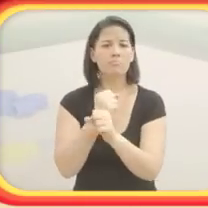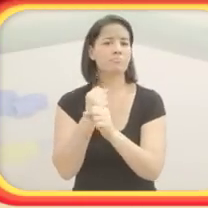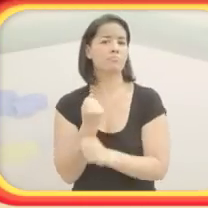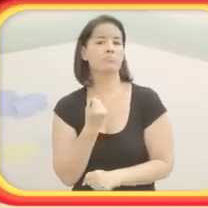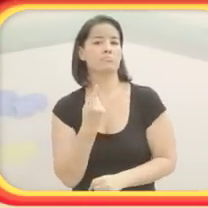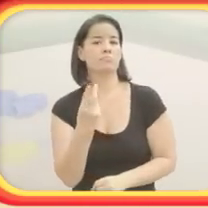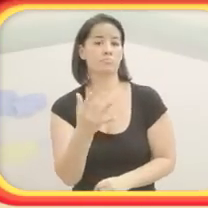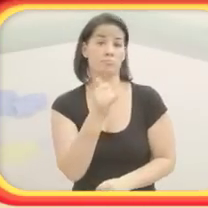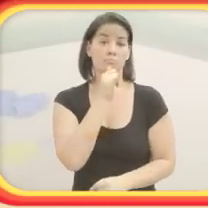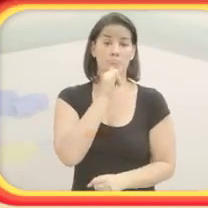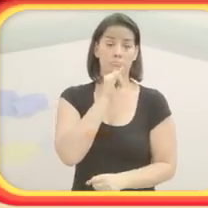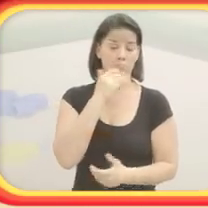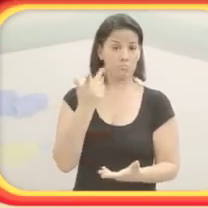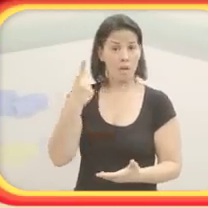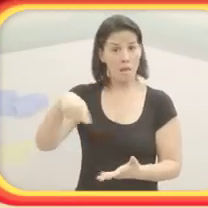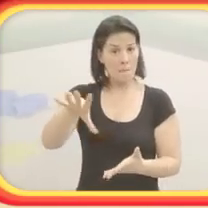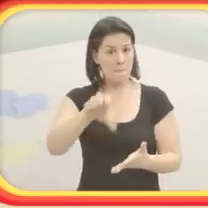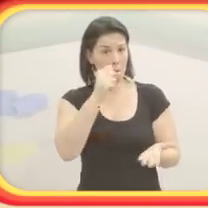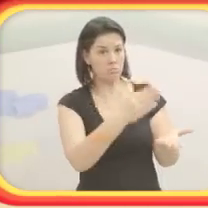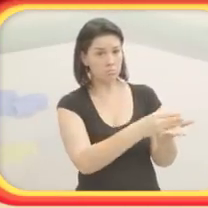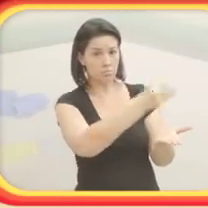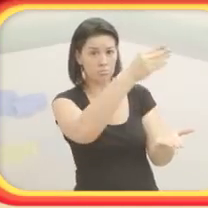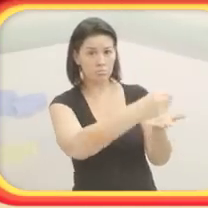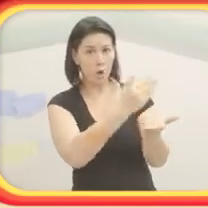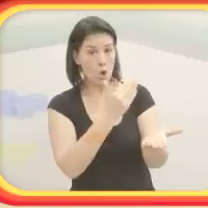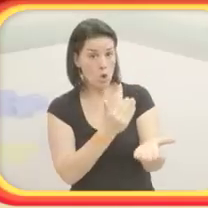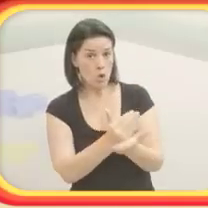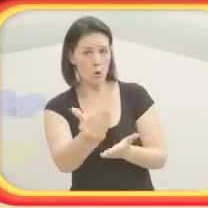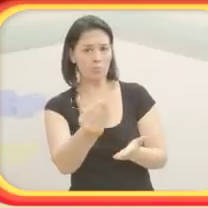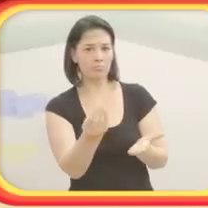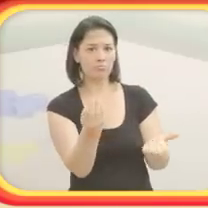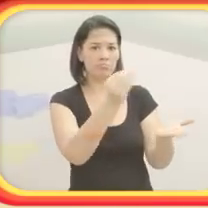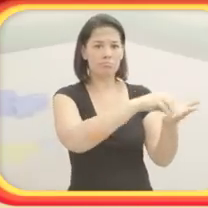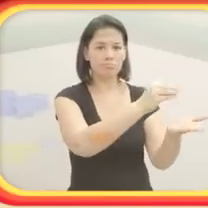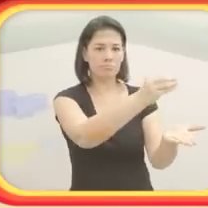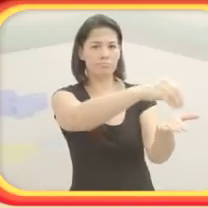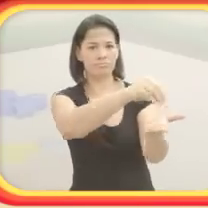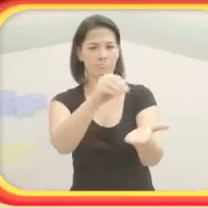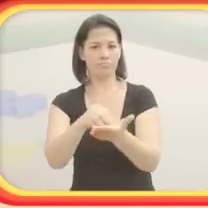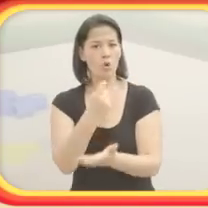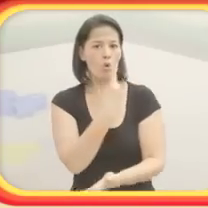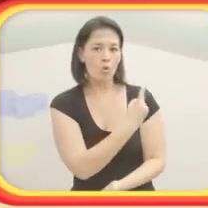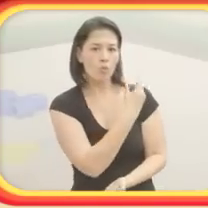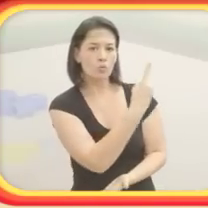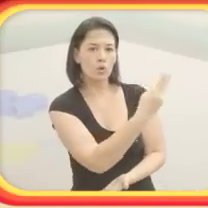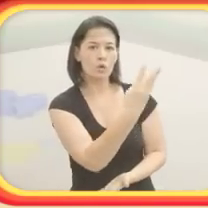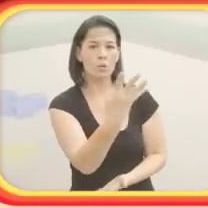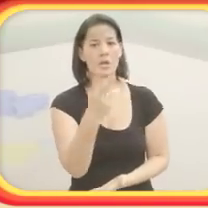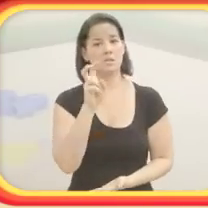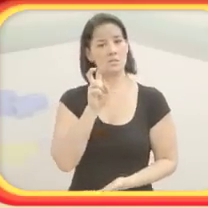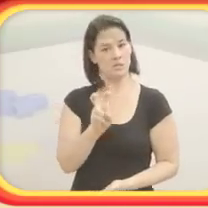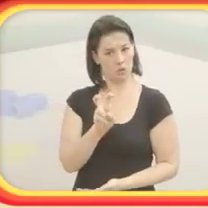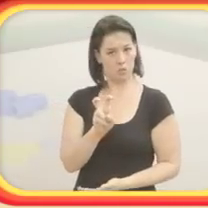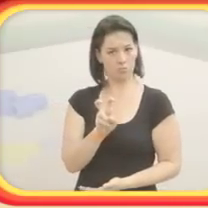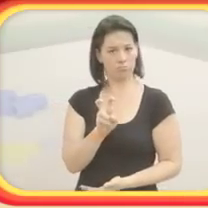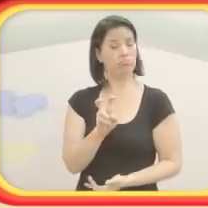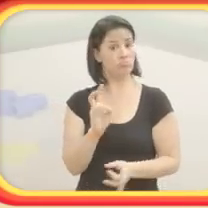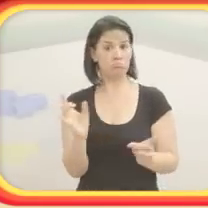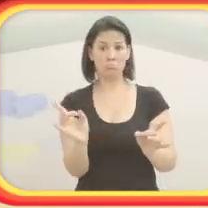da tese. Naturalmente, sem influência do pesquisador, no caso eu, eles naturalmente